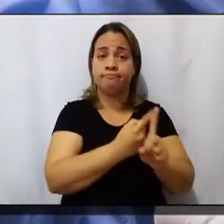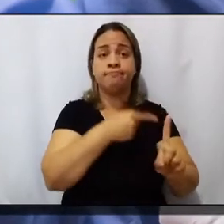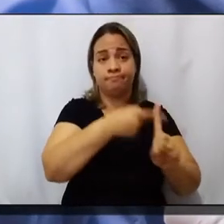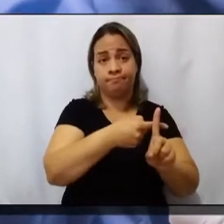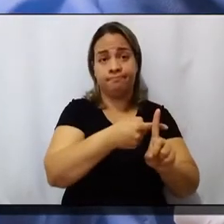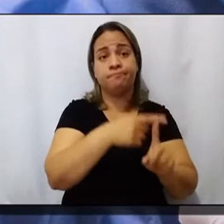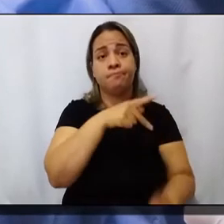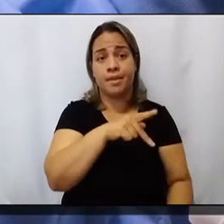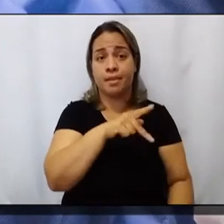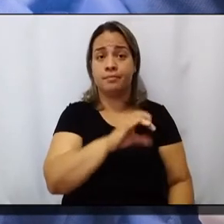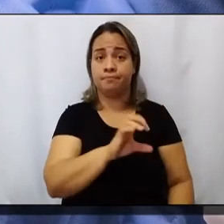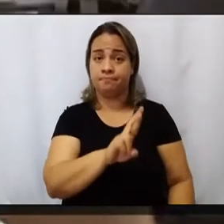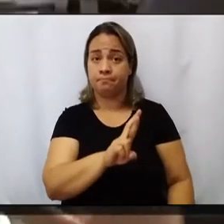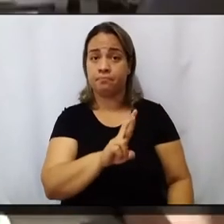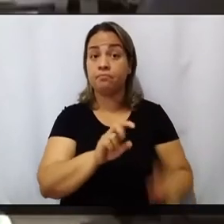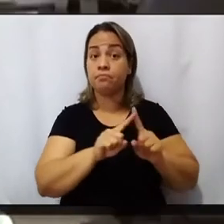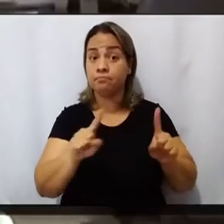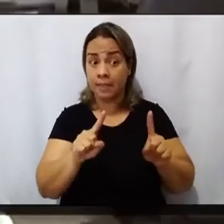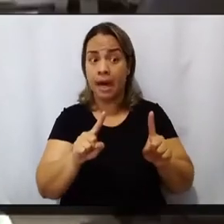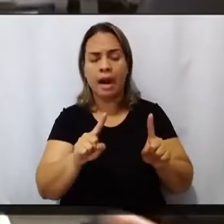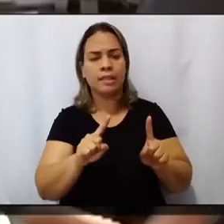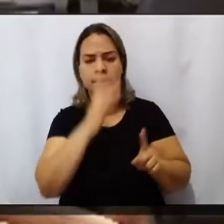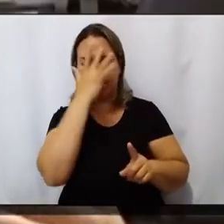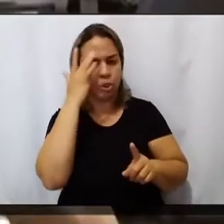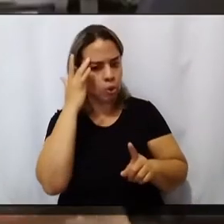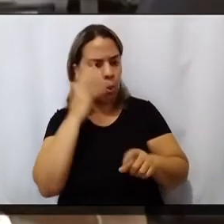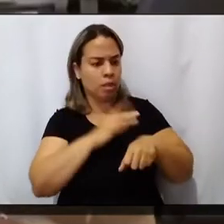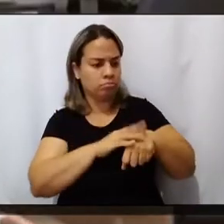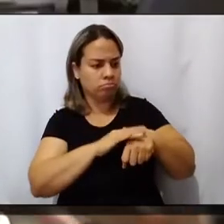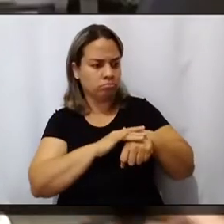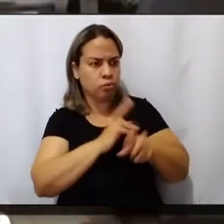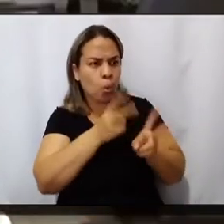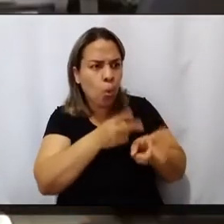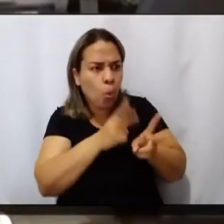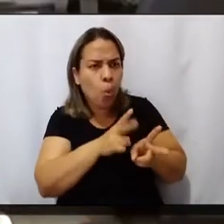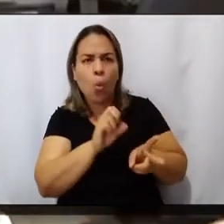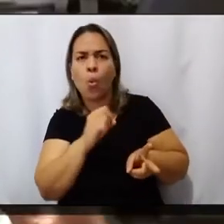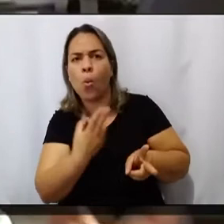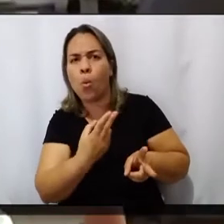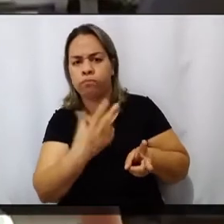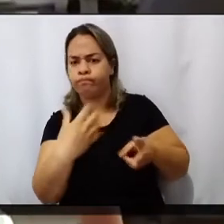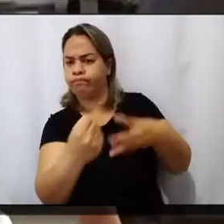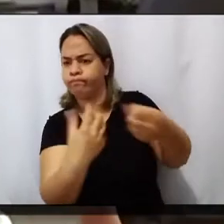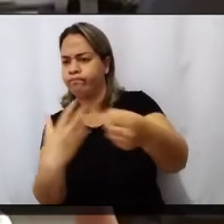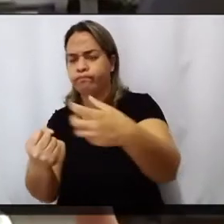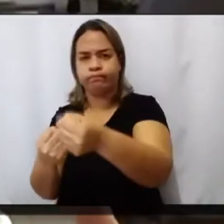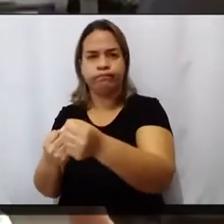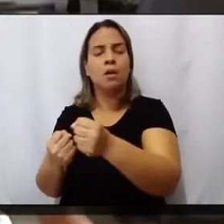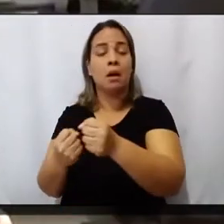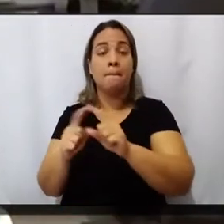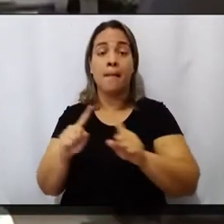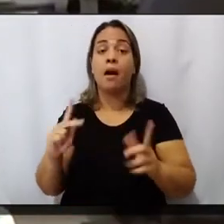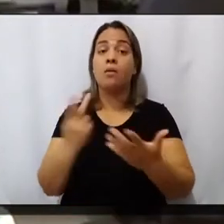signifique necessariamente que a pessoa está transmitindo a doença ou persiste doente. O que acontece nesses